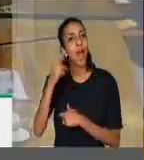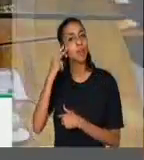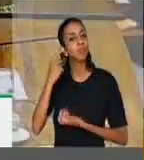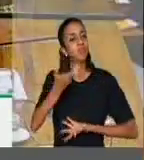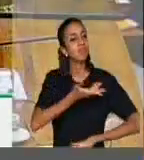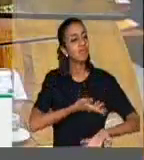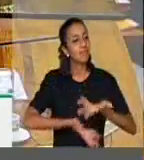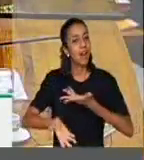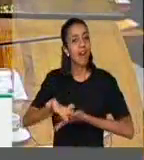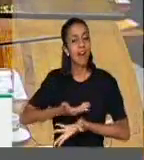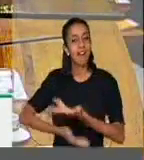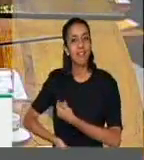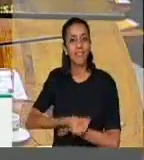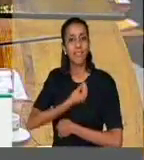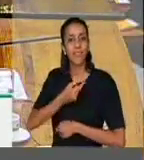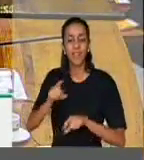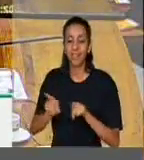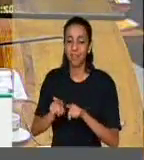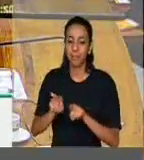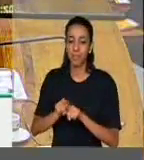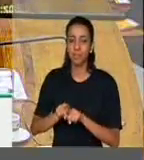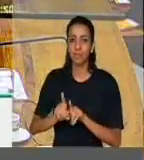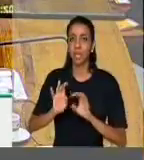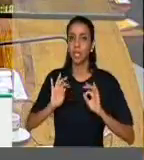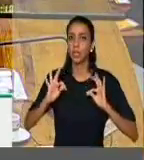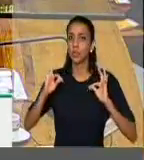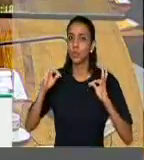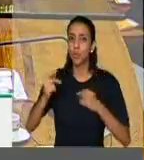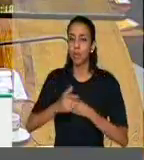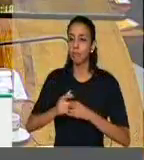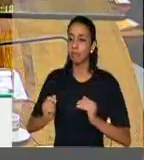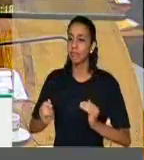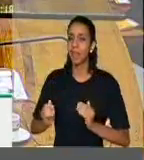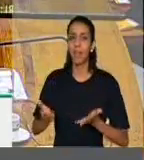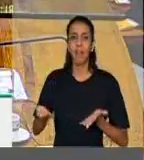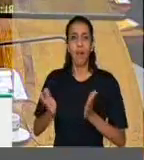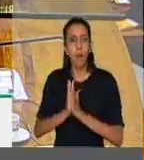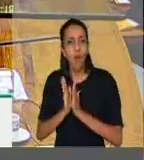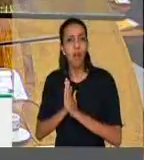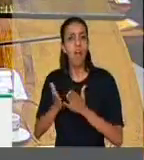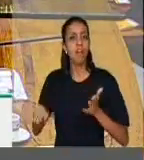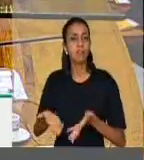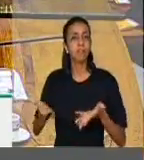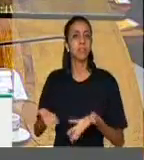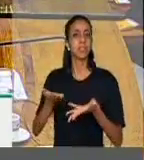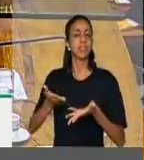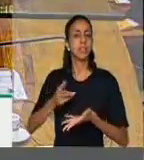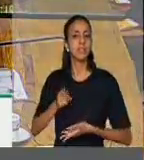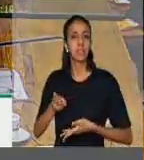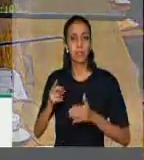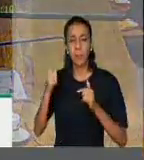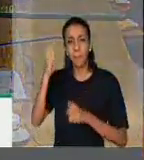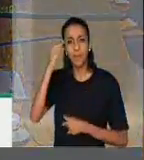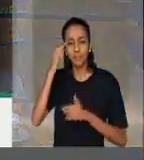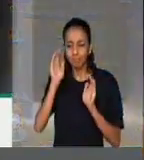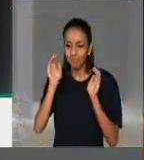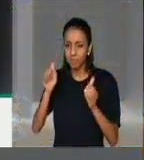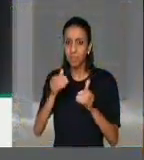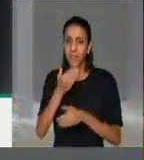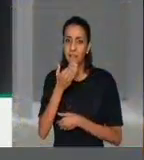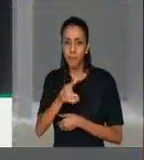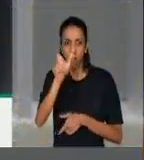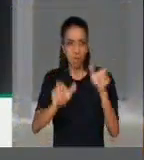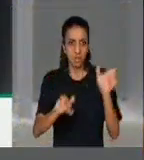conviver, desenvolver suas capacidades, orar e dedicar suas energias pelo bem comum.